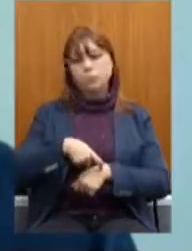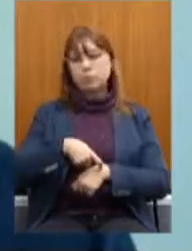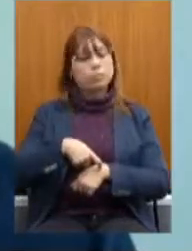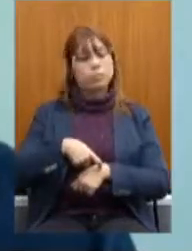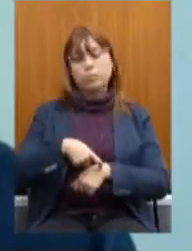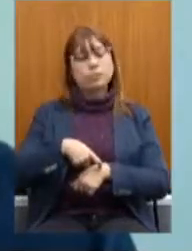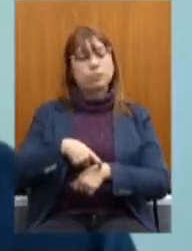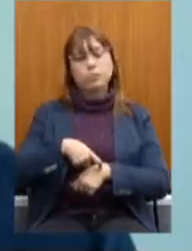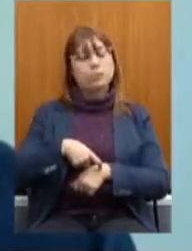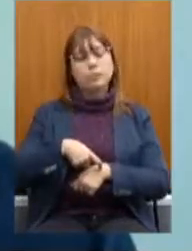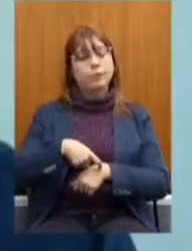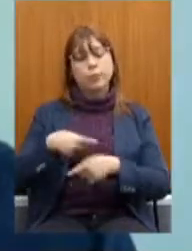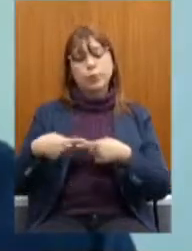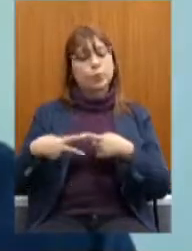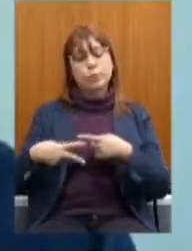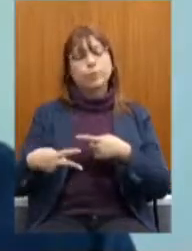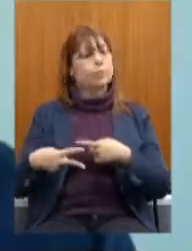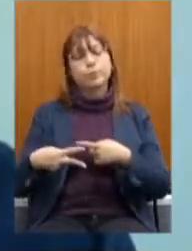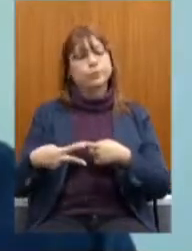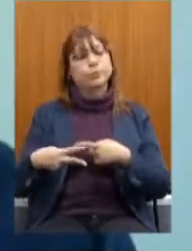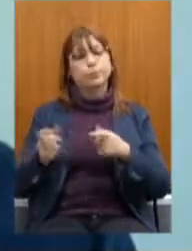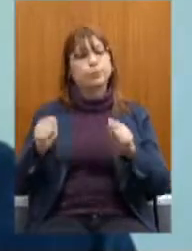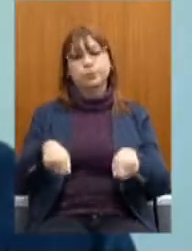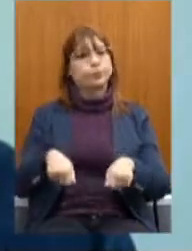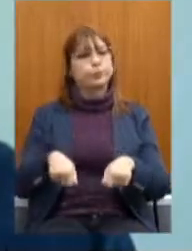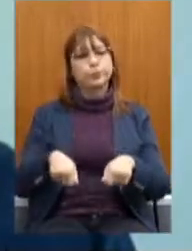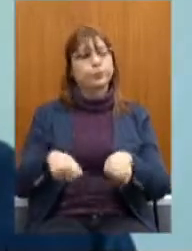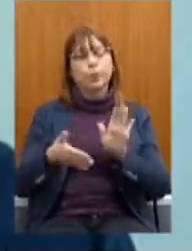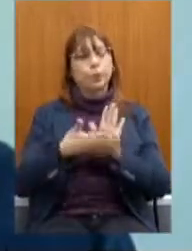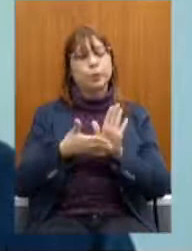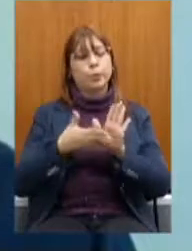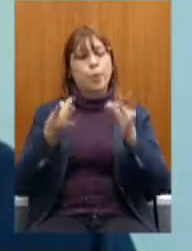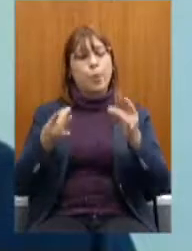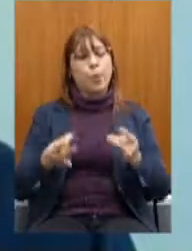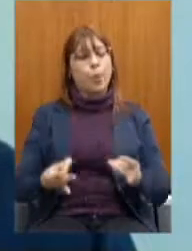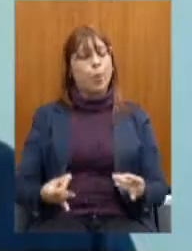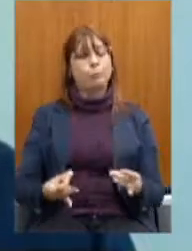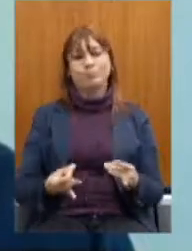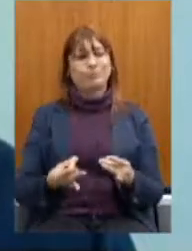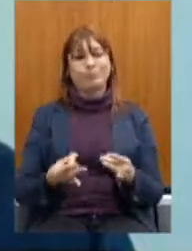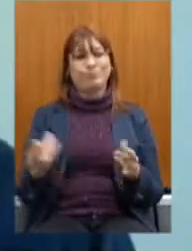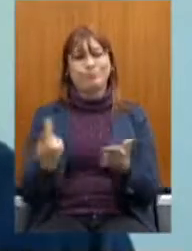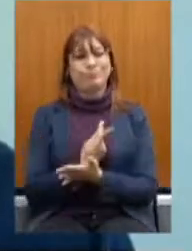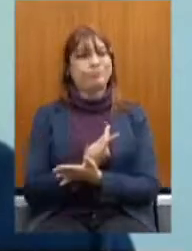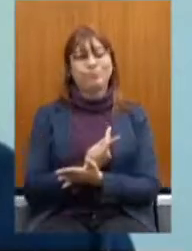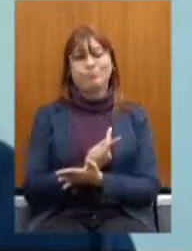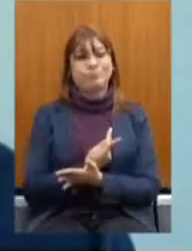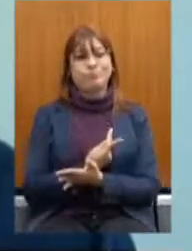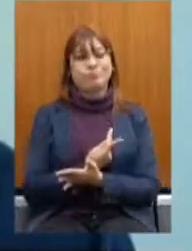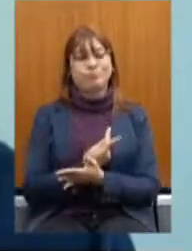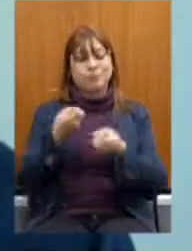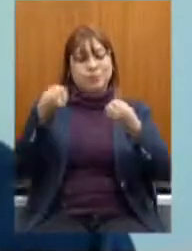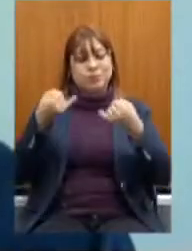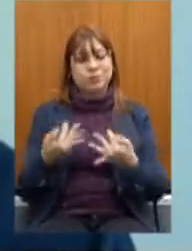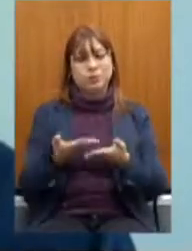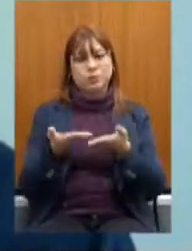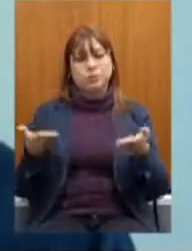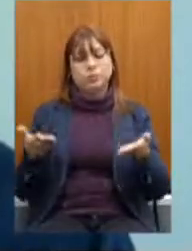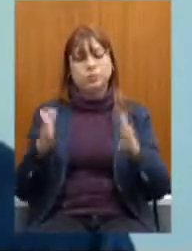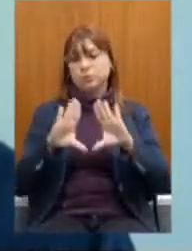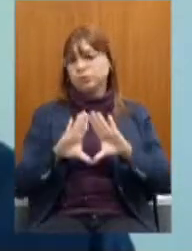Suficiente Para que todas As propostas Sejam colocadas Em práticas Sejam expostas Nessa casa